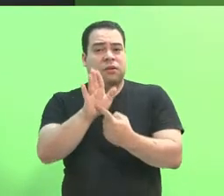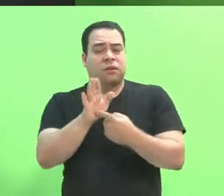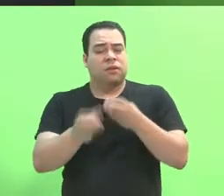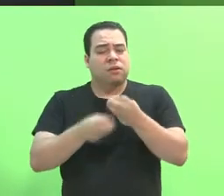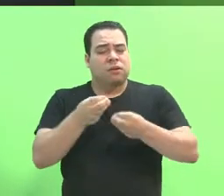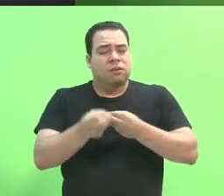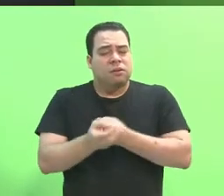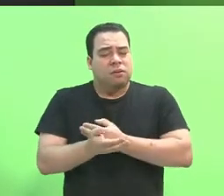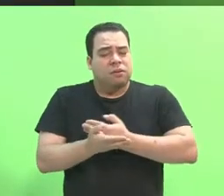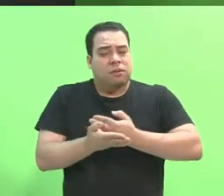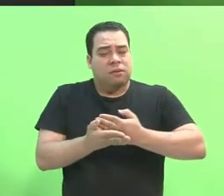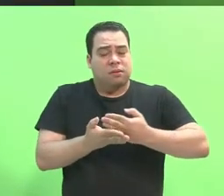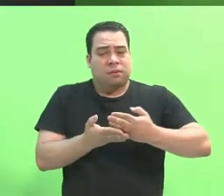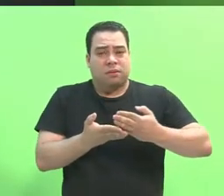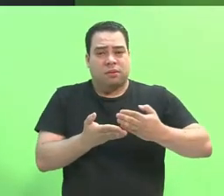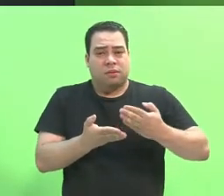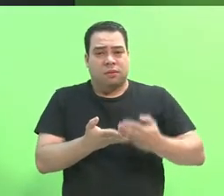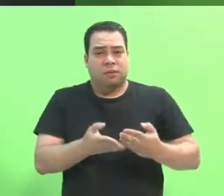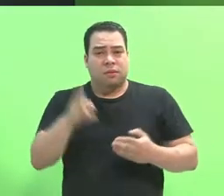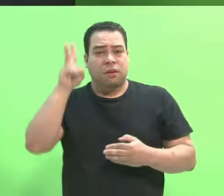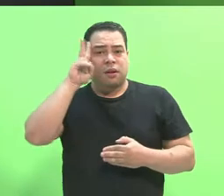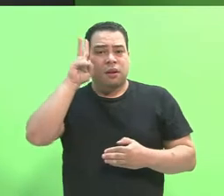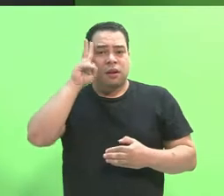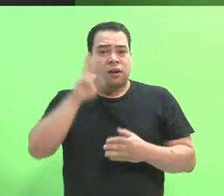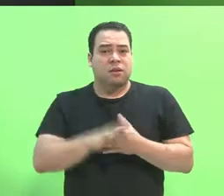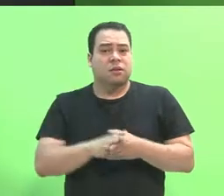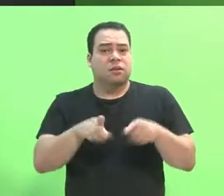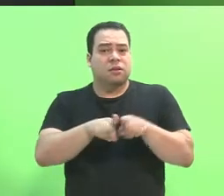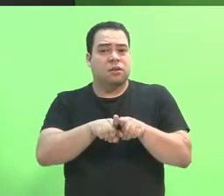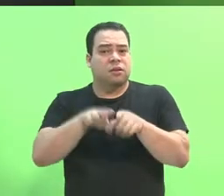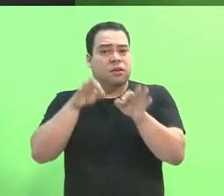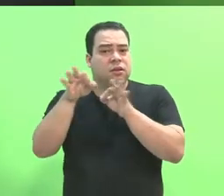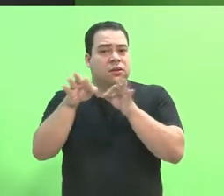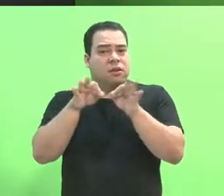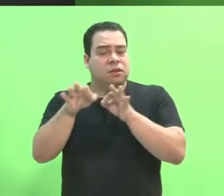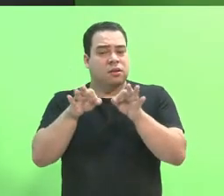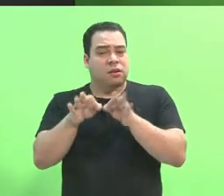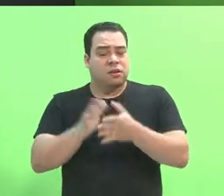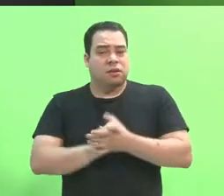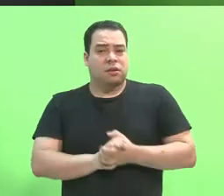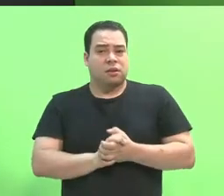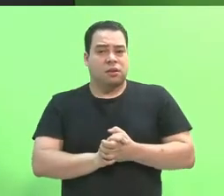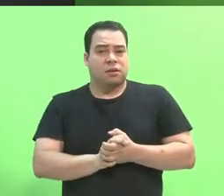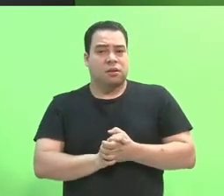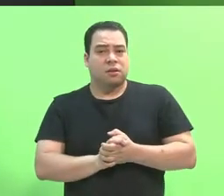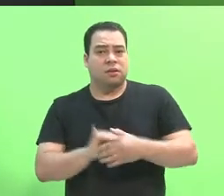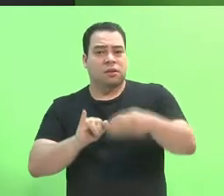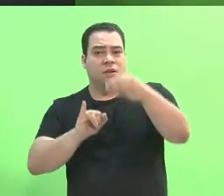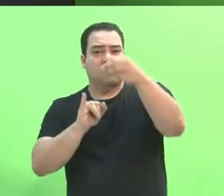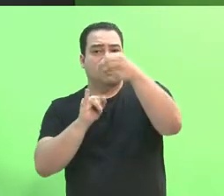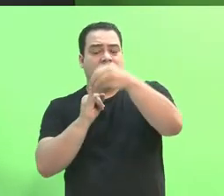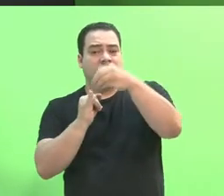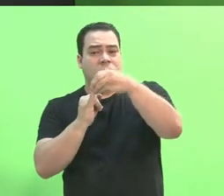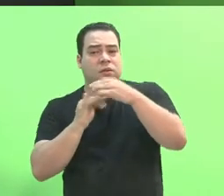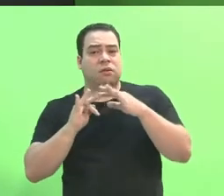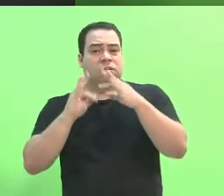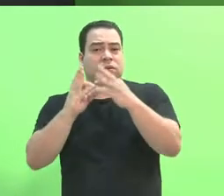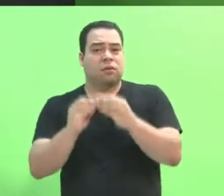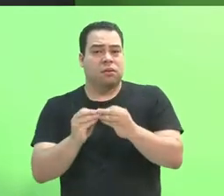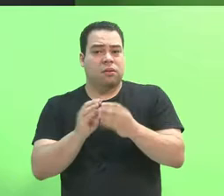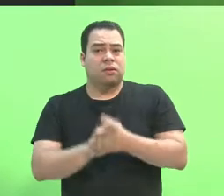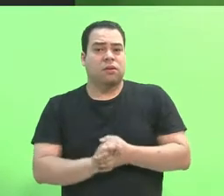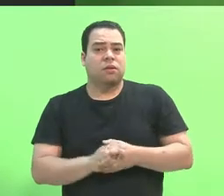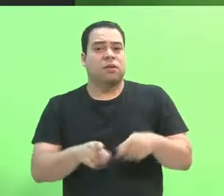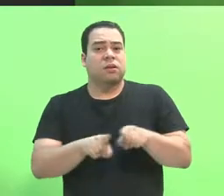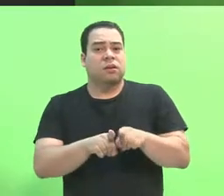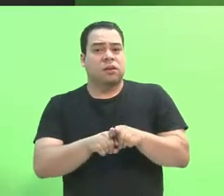introdutórios sobre a história e a organização da Rede Federal de Educação Profissional e Tecnológica e o Instituto